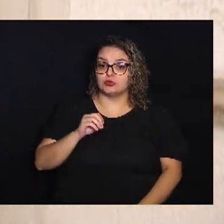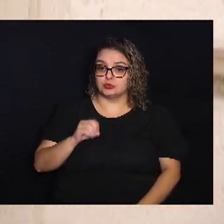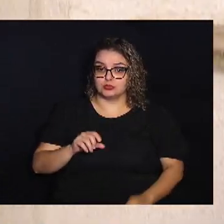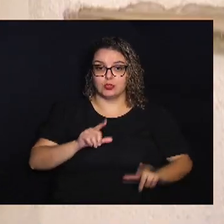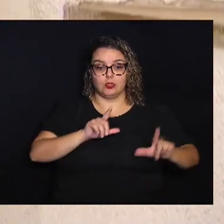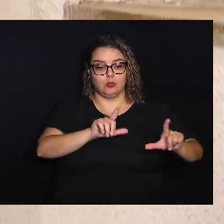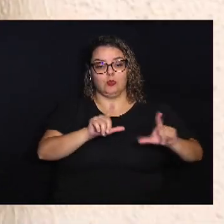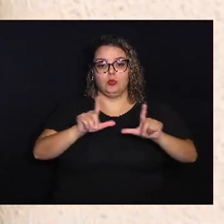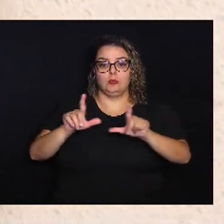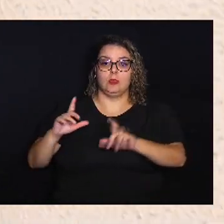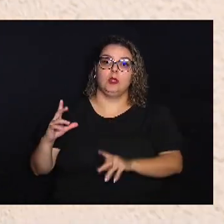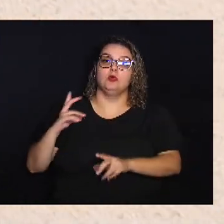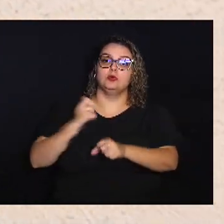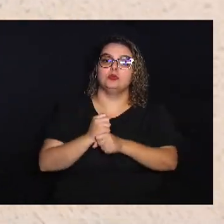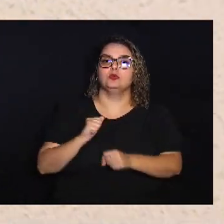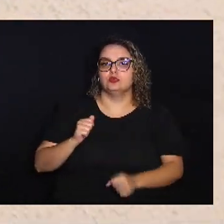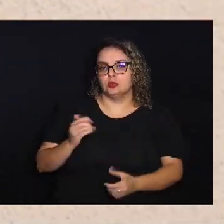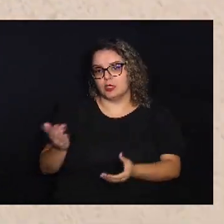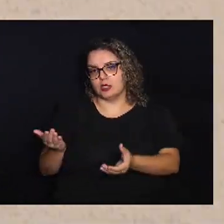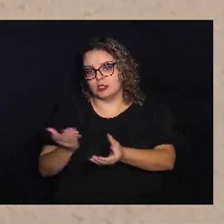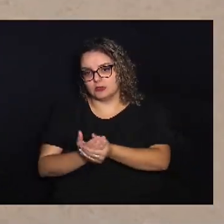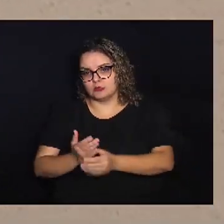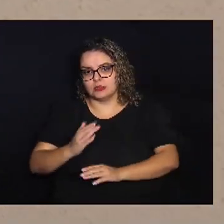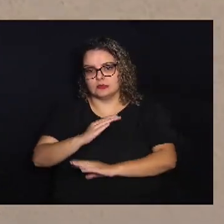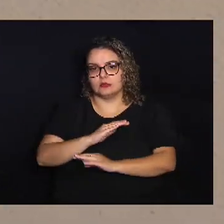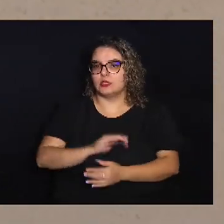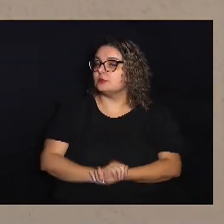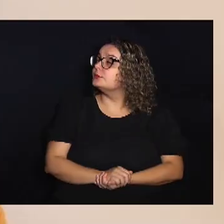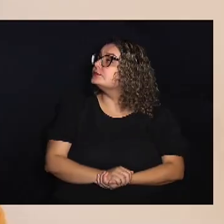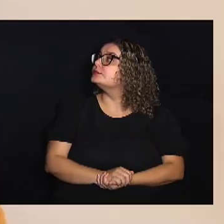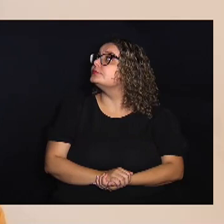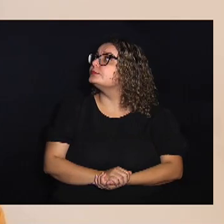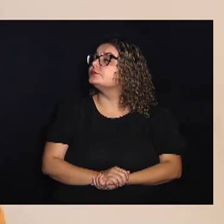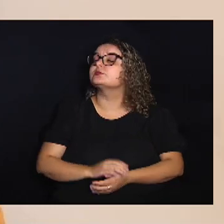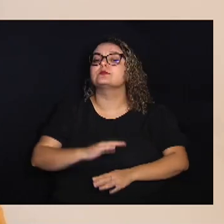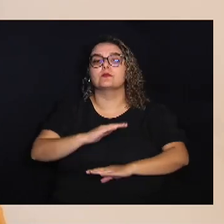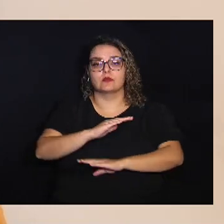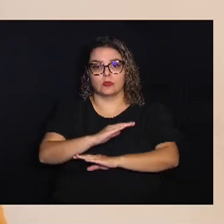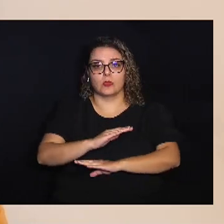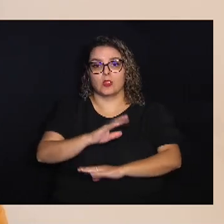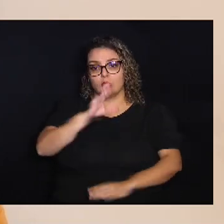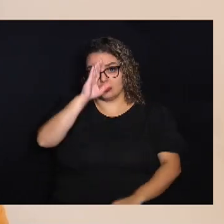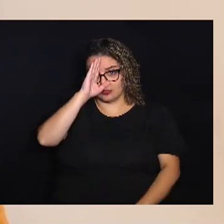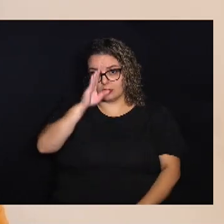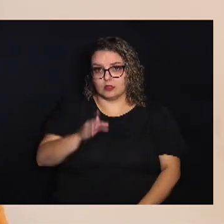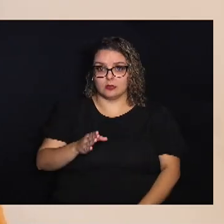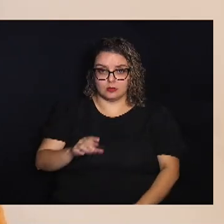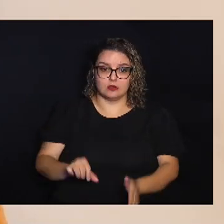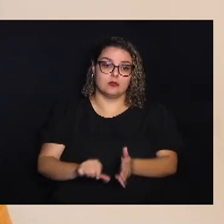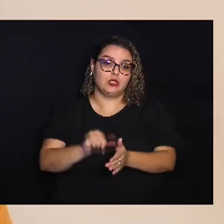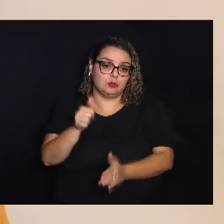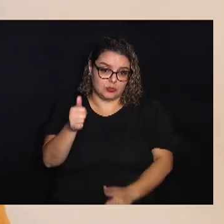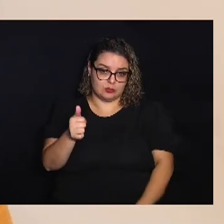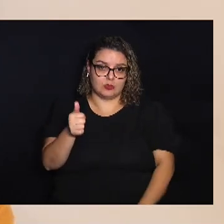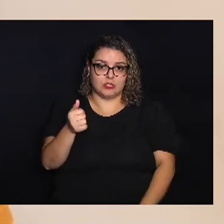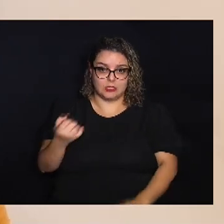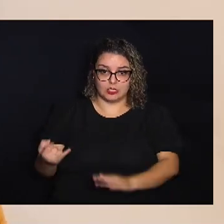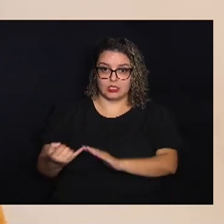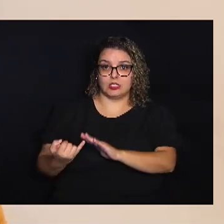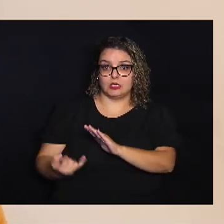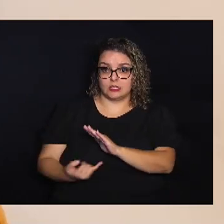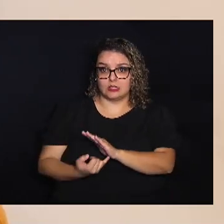integram Todo o arquivo Da Câmara A Câmara Como uma das principais E primeira Instituição